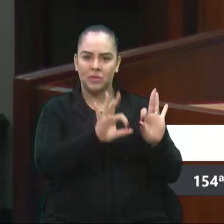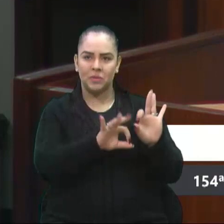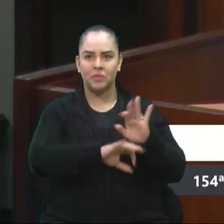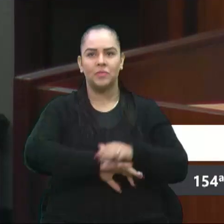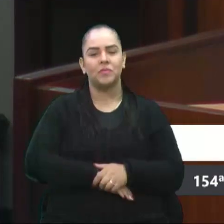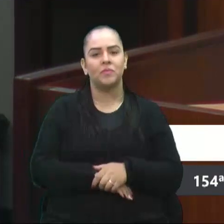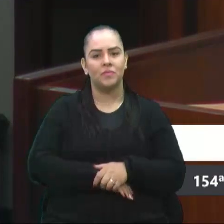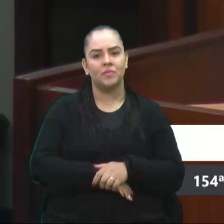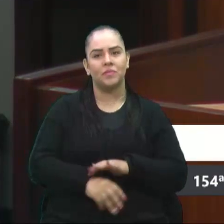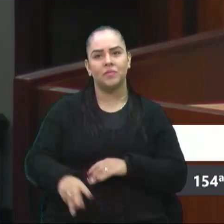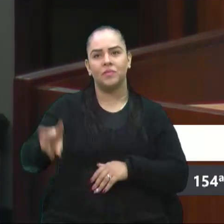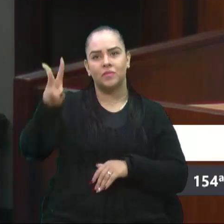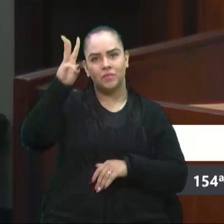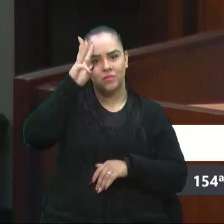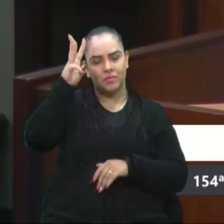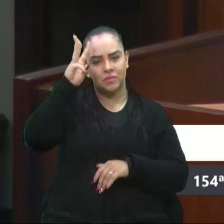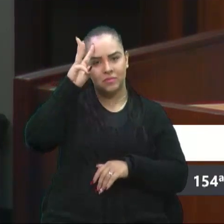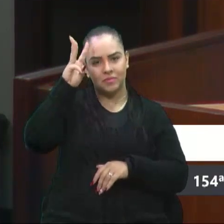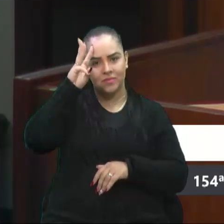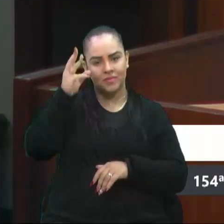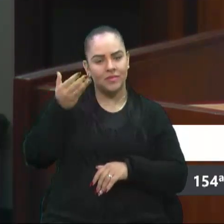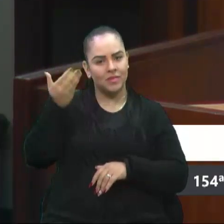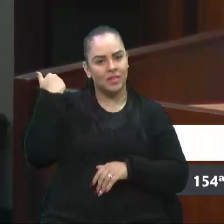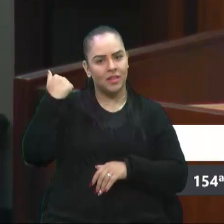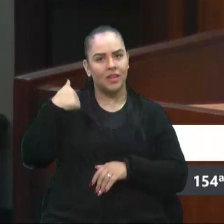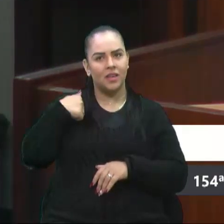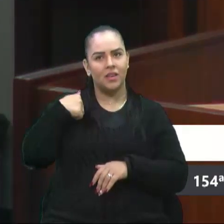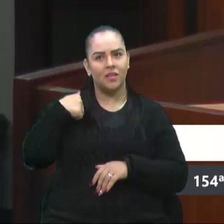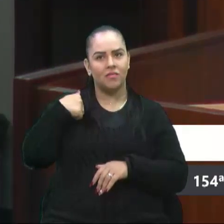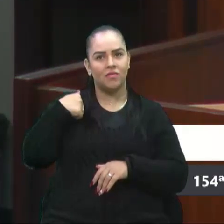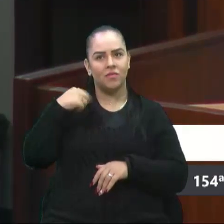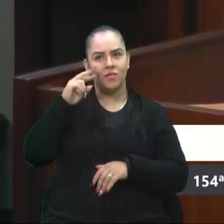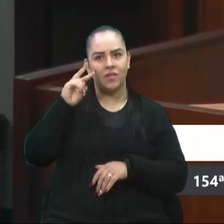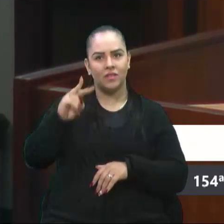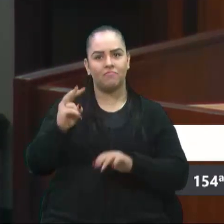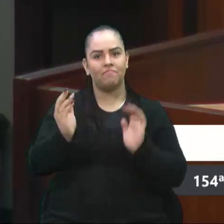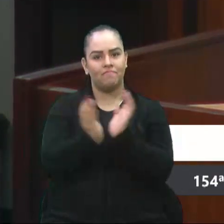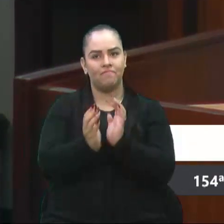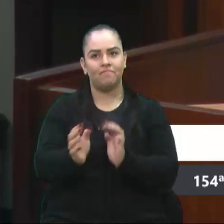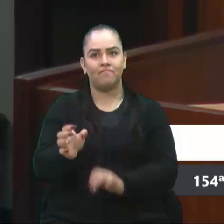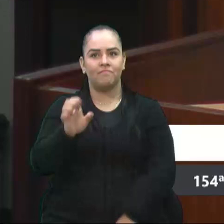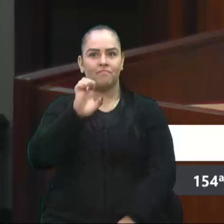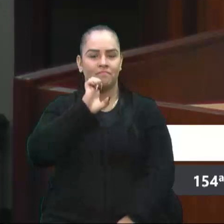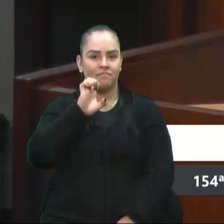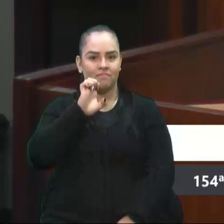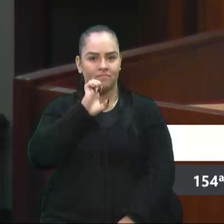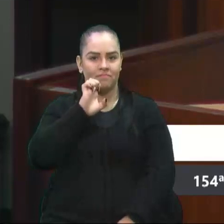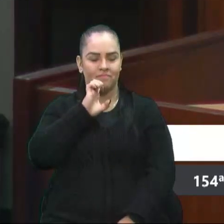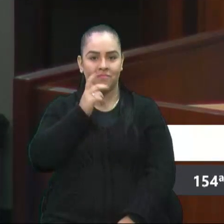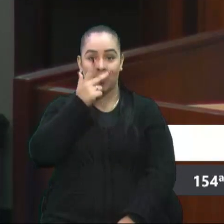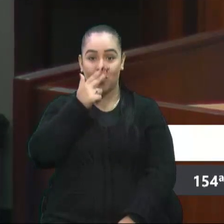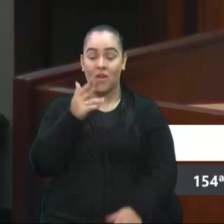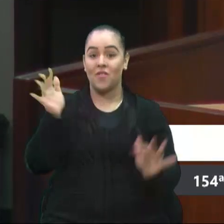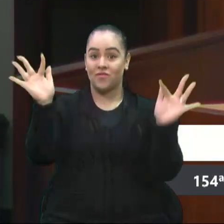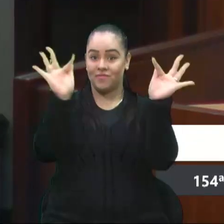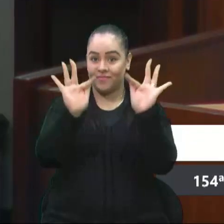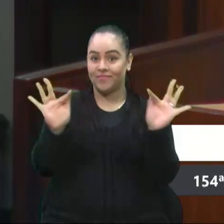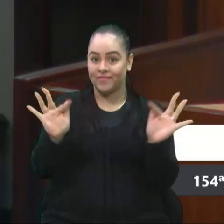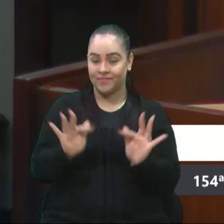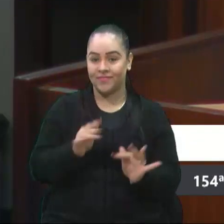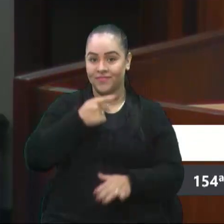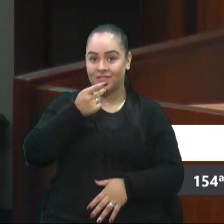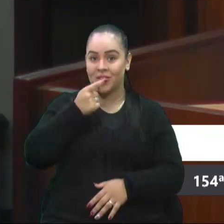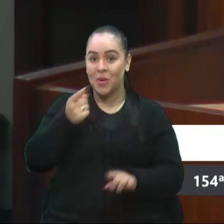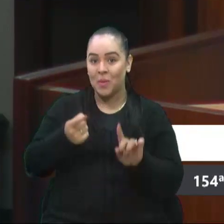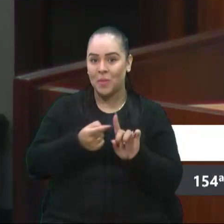Na terça-feira, eu estava aqui vendo minha colega, Estela, com a mesma felicidade, falando